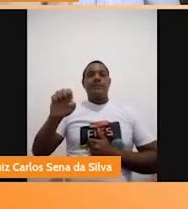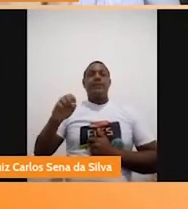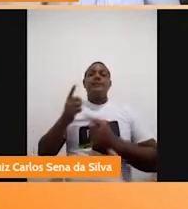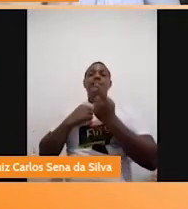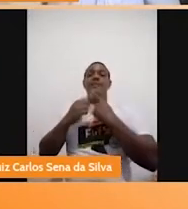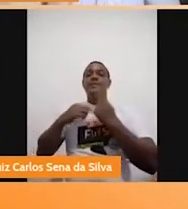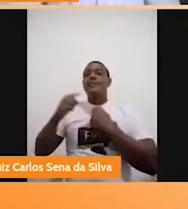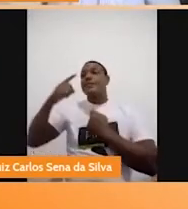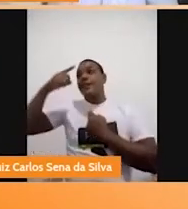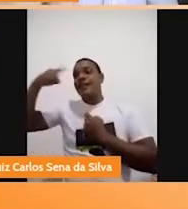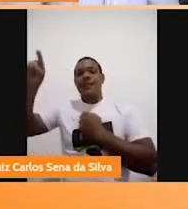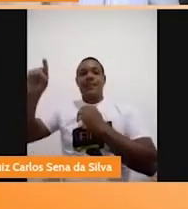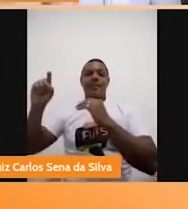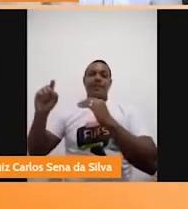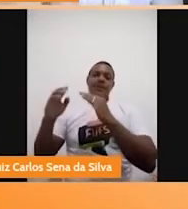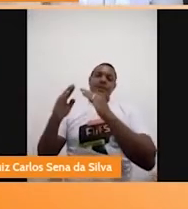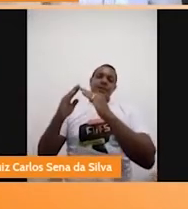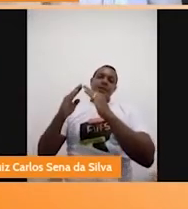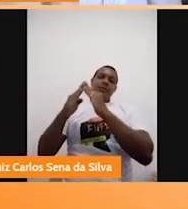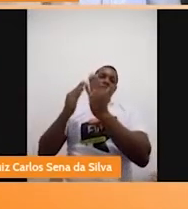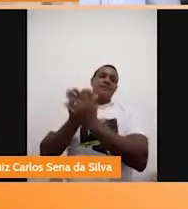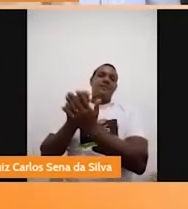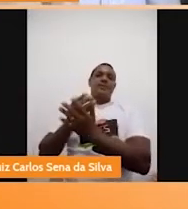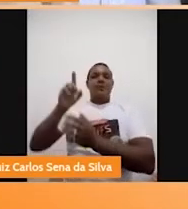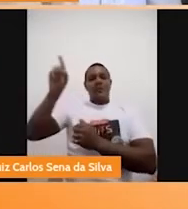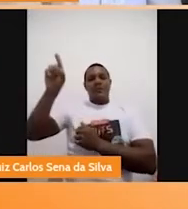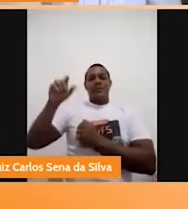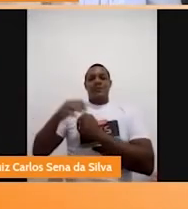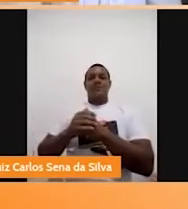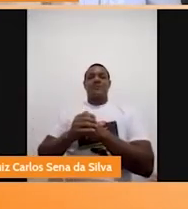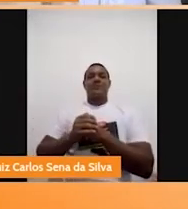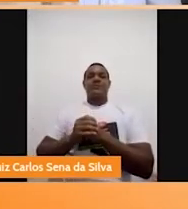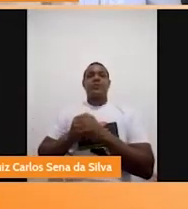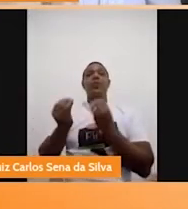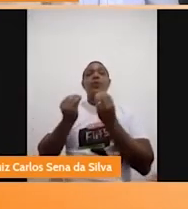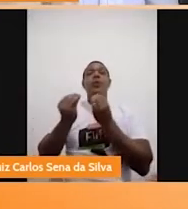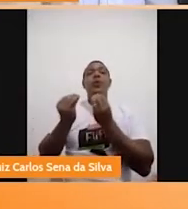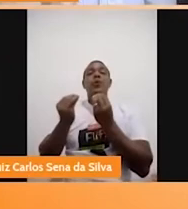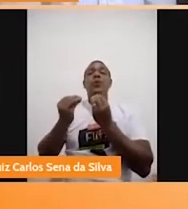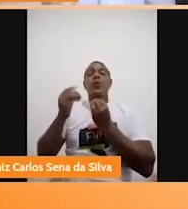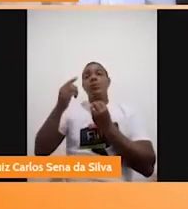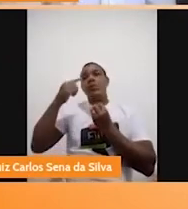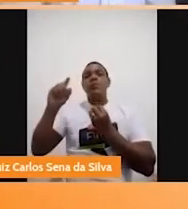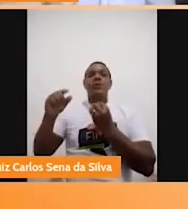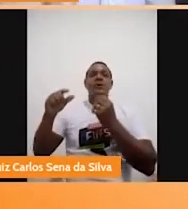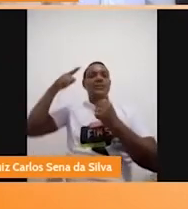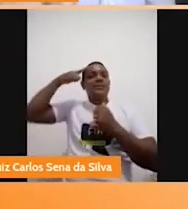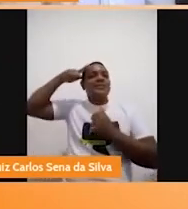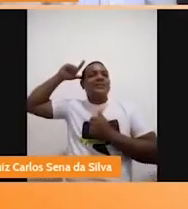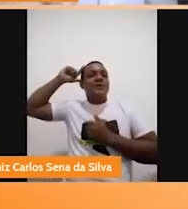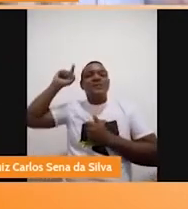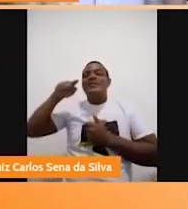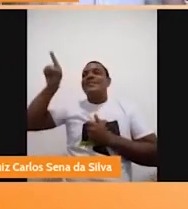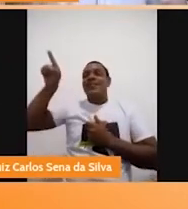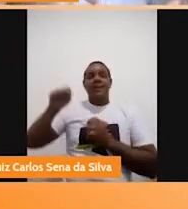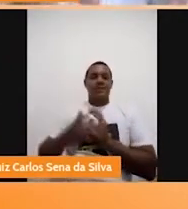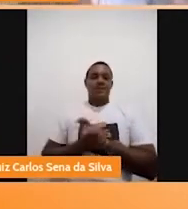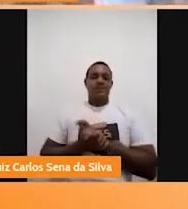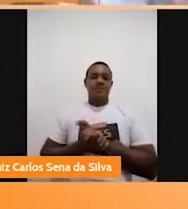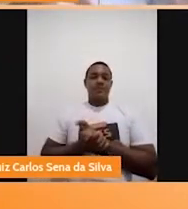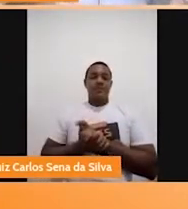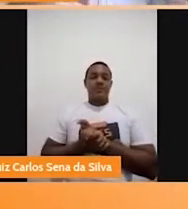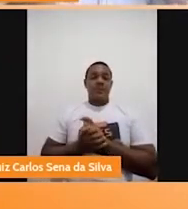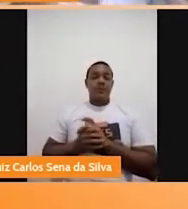Já querem essa princesa lá na escola. Que legal. Olha só. Já quero agradecer, então. No